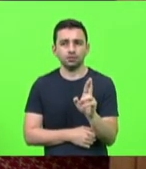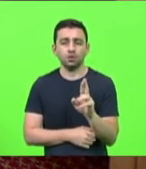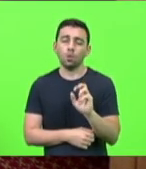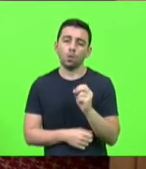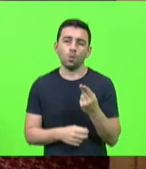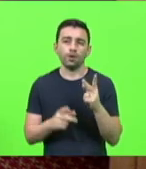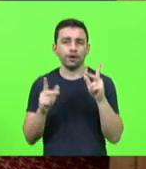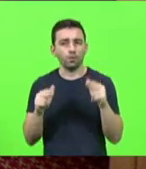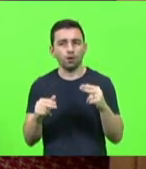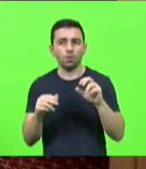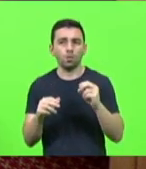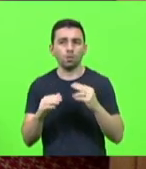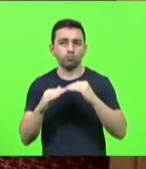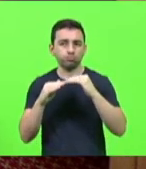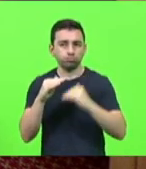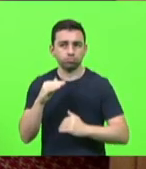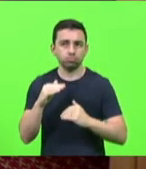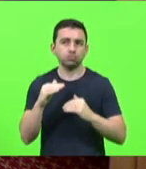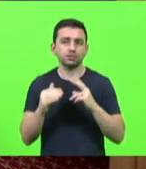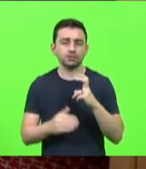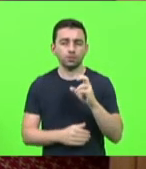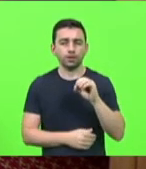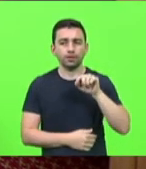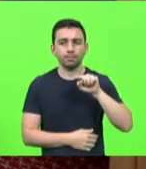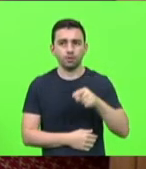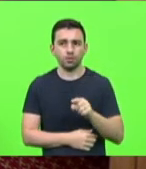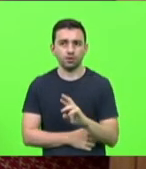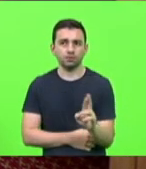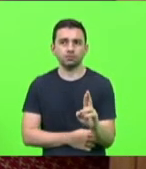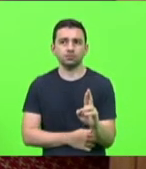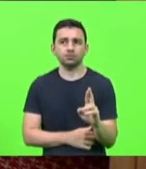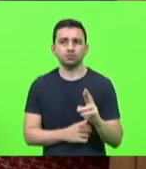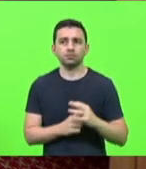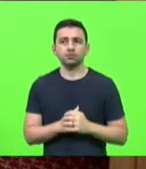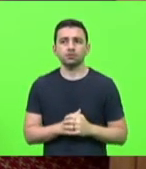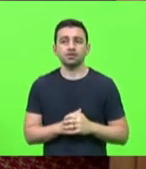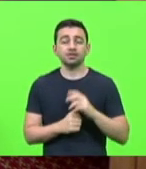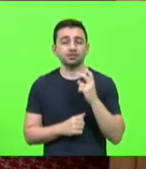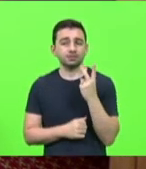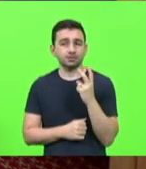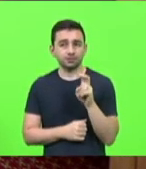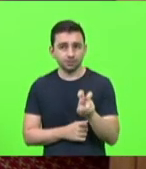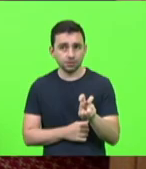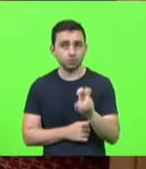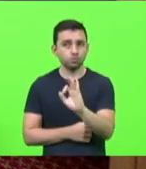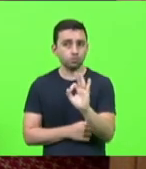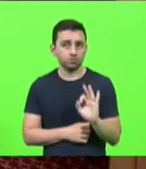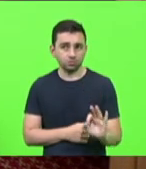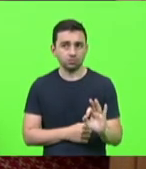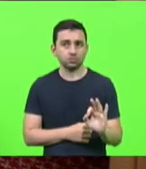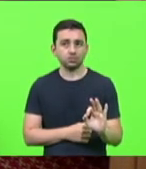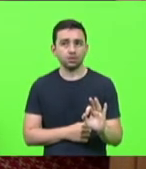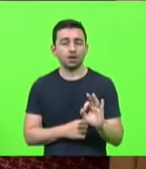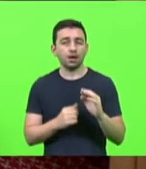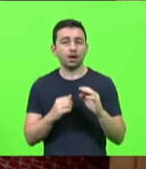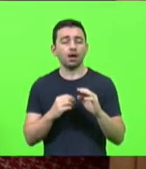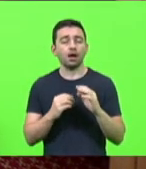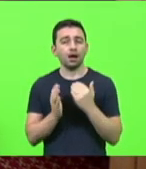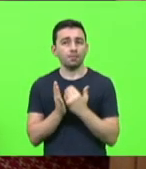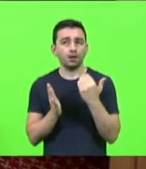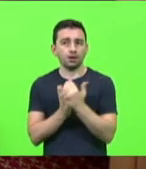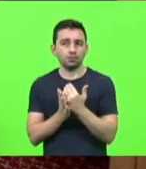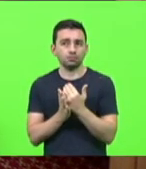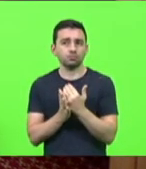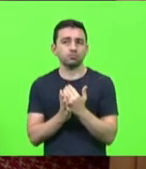ou inferior a 50 mil reais 5% sobre a parcela da base de